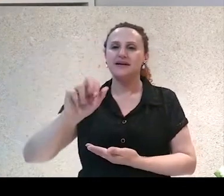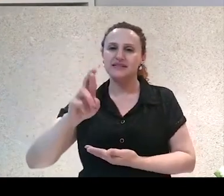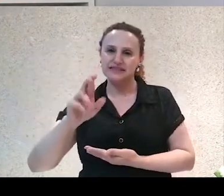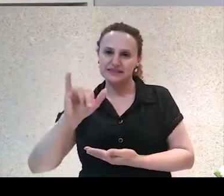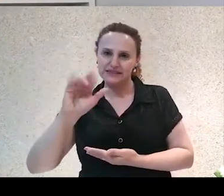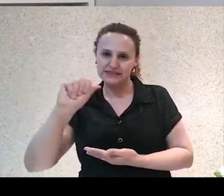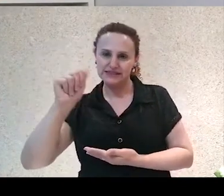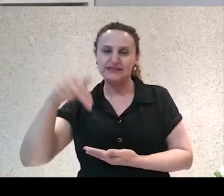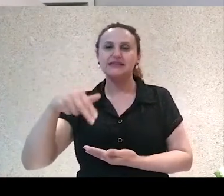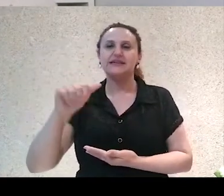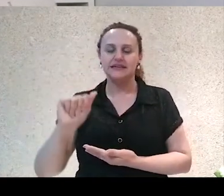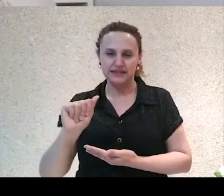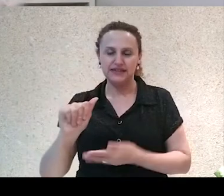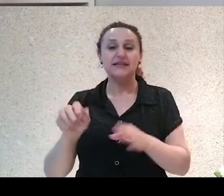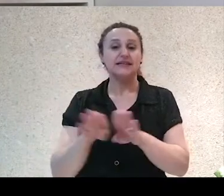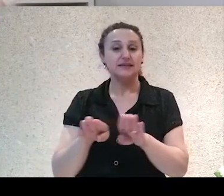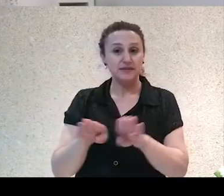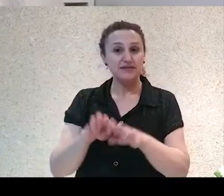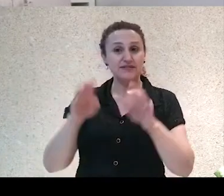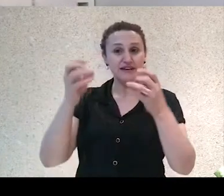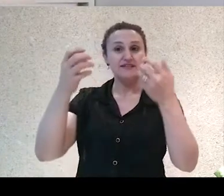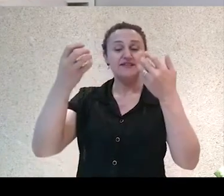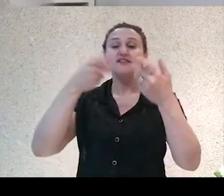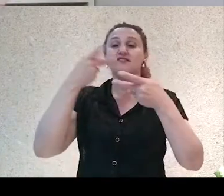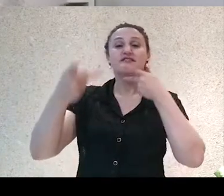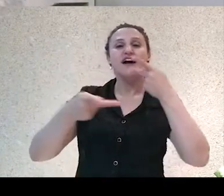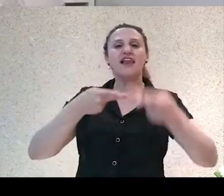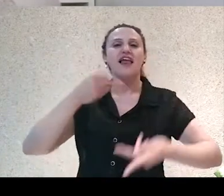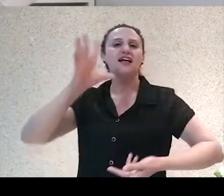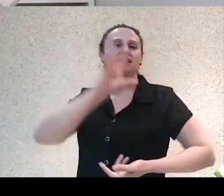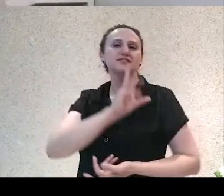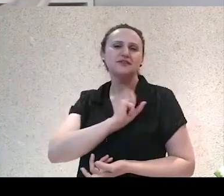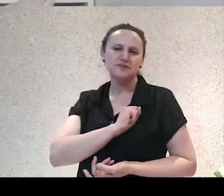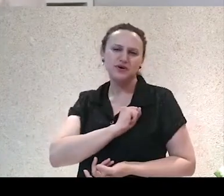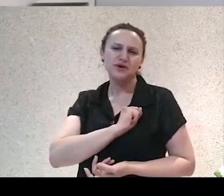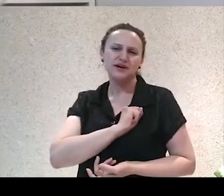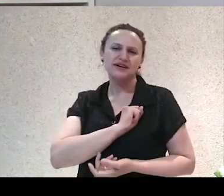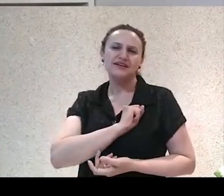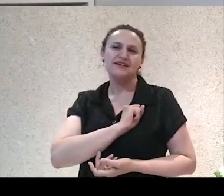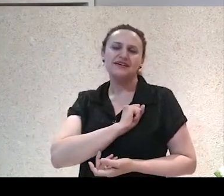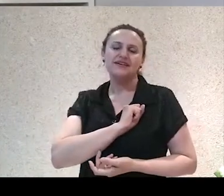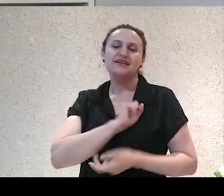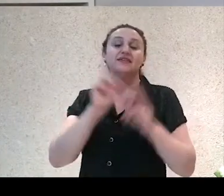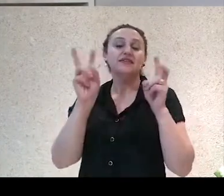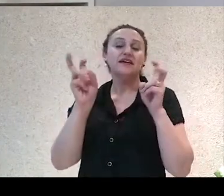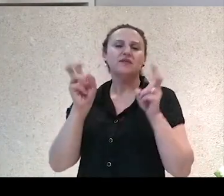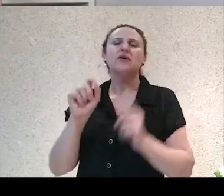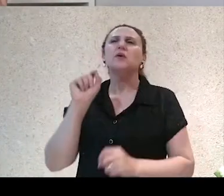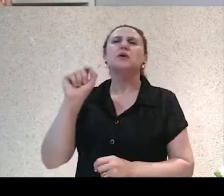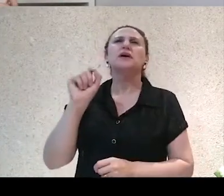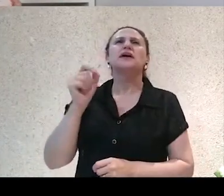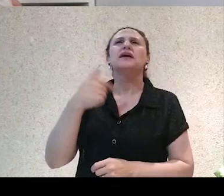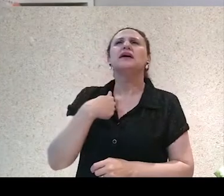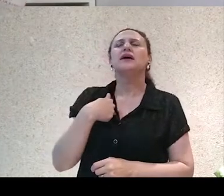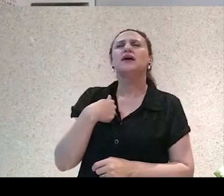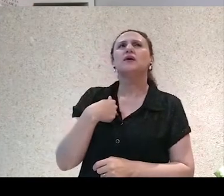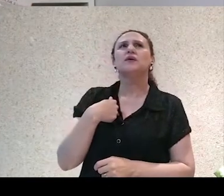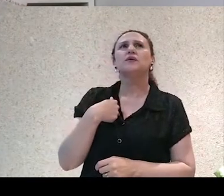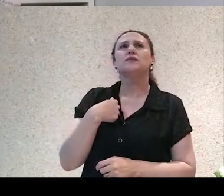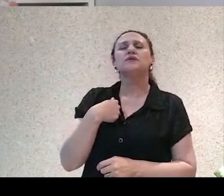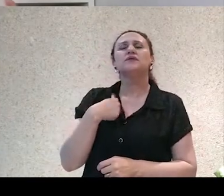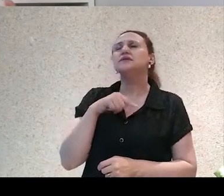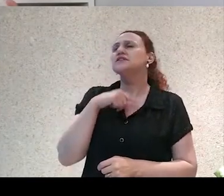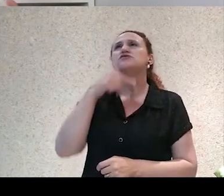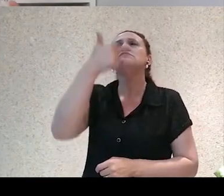universal. Ela vai dizer, entre outras coisas, o que vai ser de mim? O que queria que você faça? Ela tem um amor e ela é abandonada. Então, esse